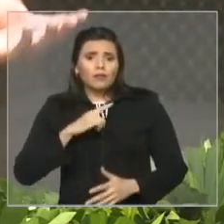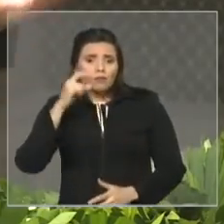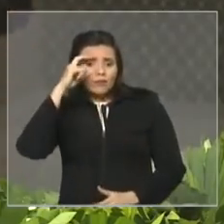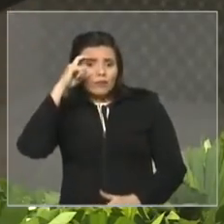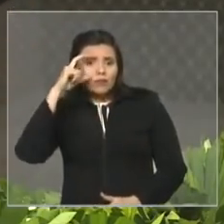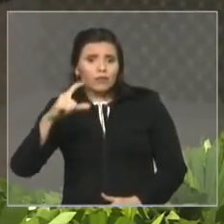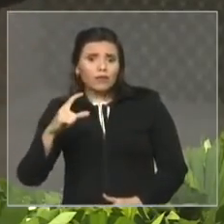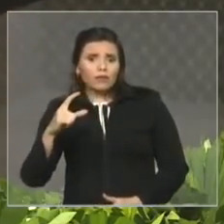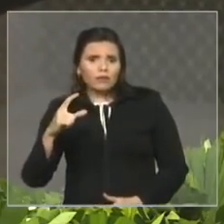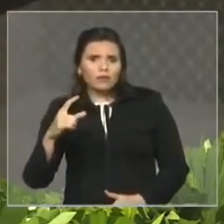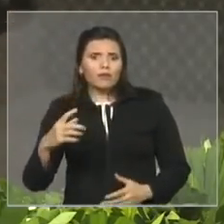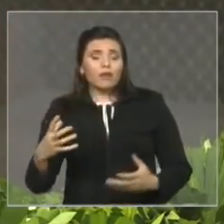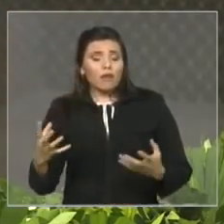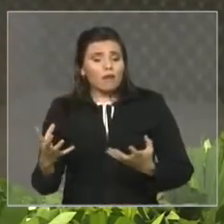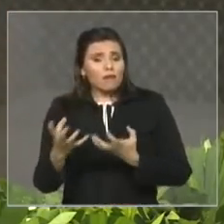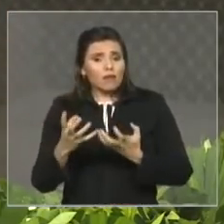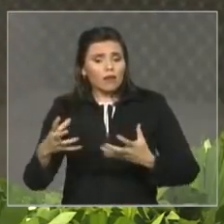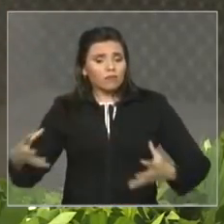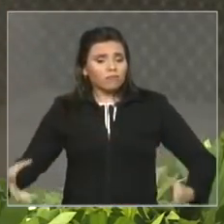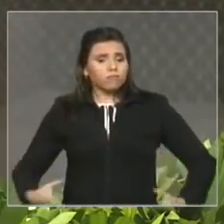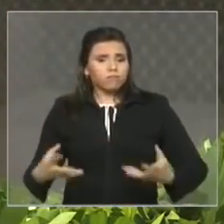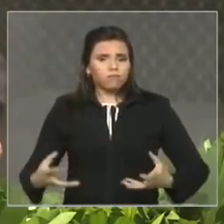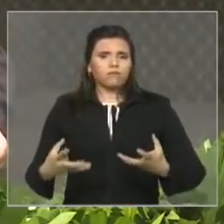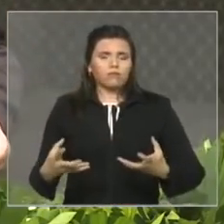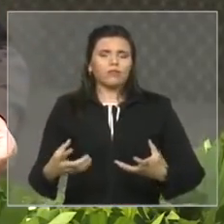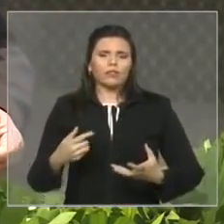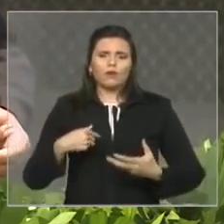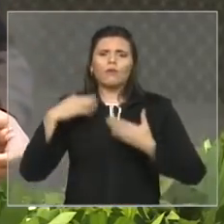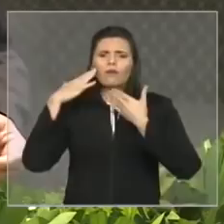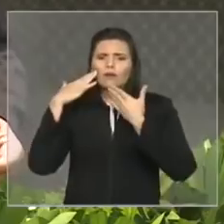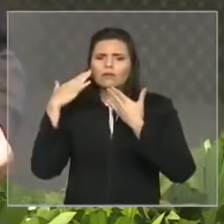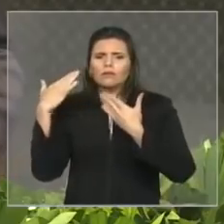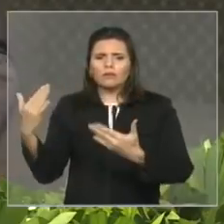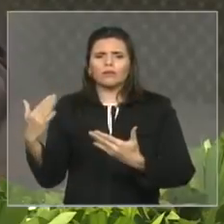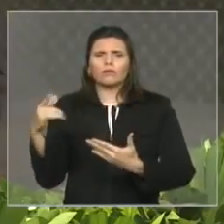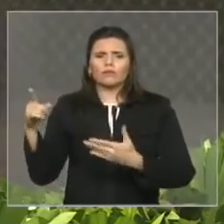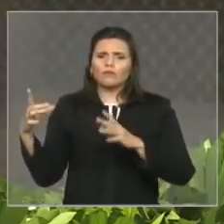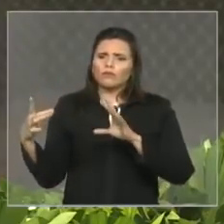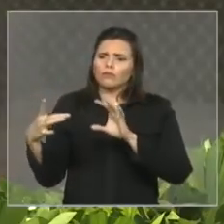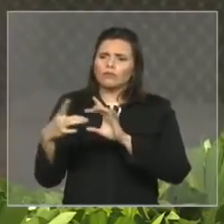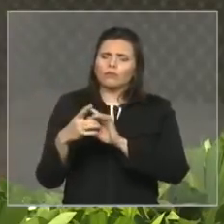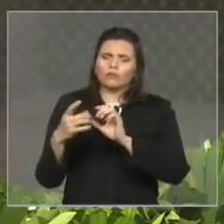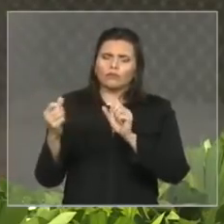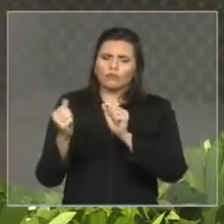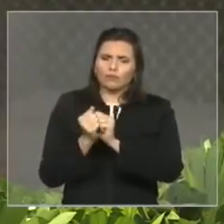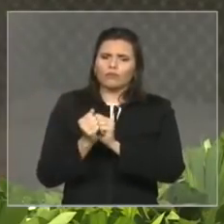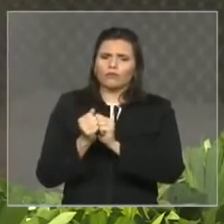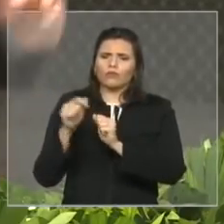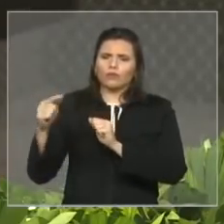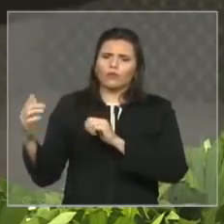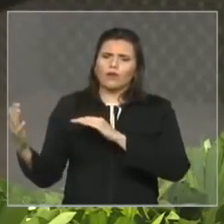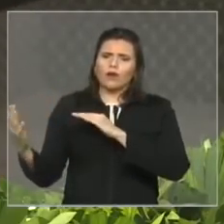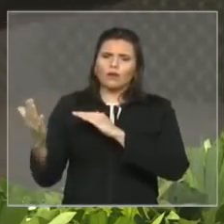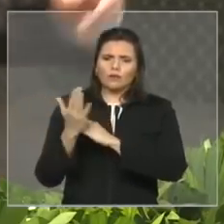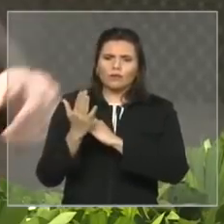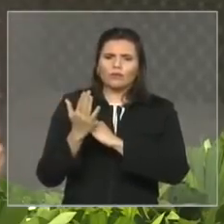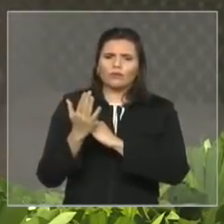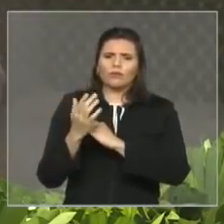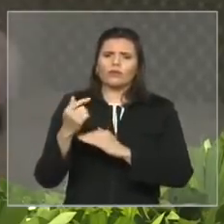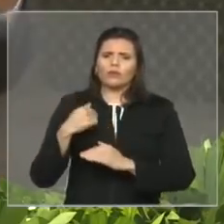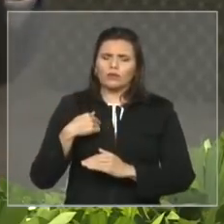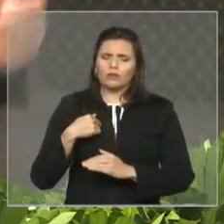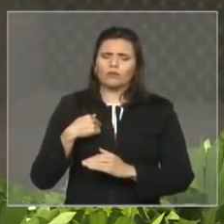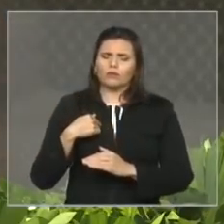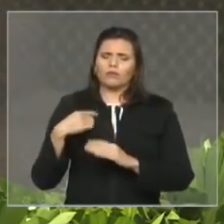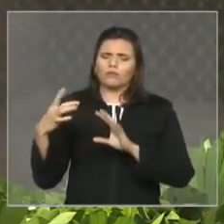público agradecer a sua colaboração e agradecer a Deus o fato de que continuaremos juntos nesse próprio